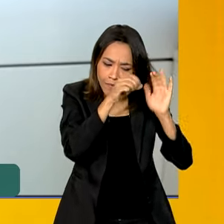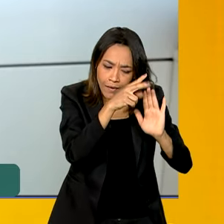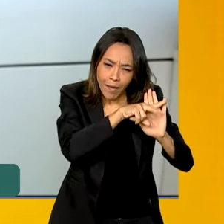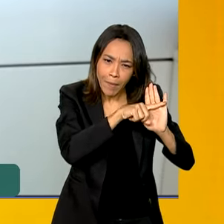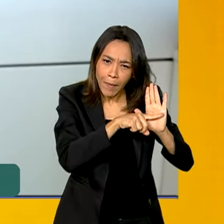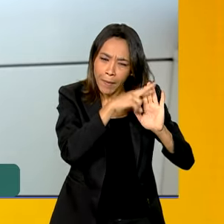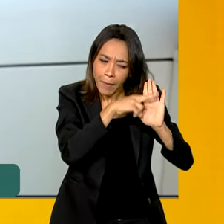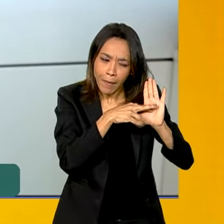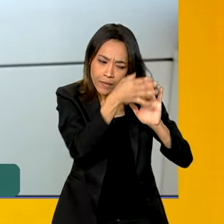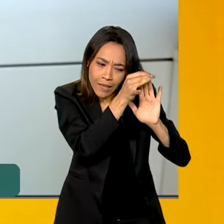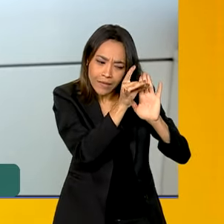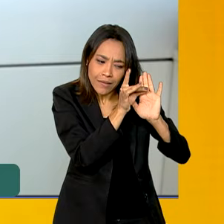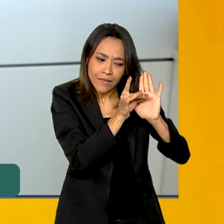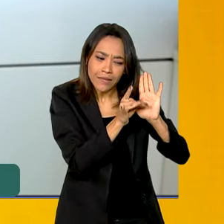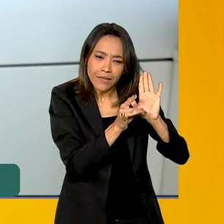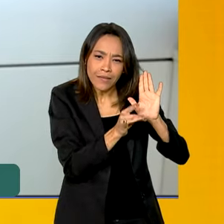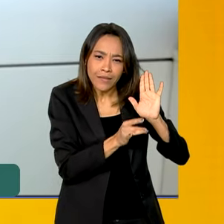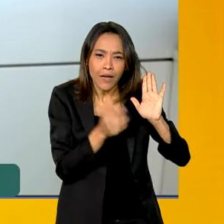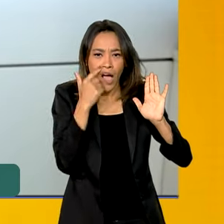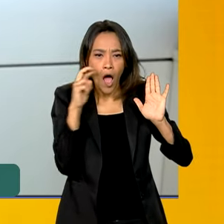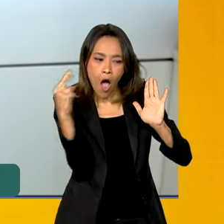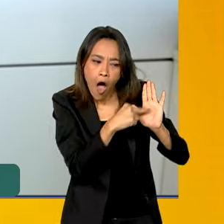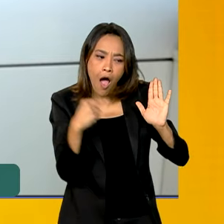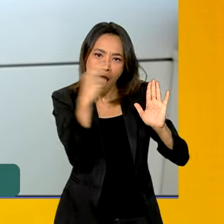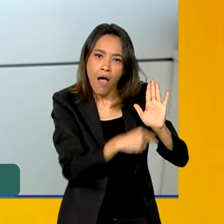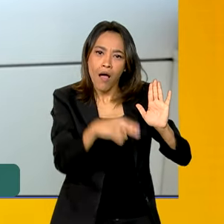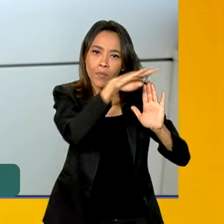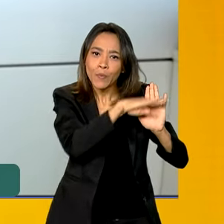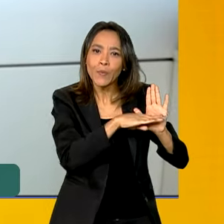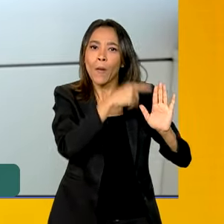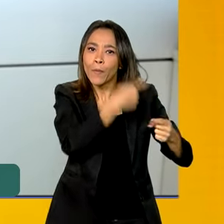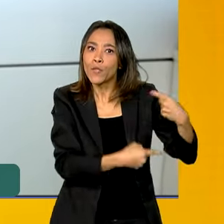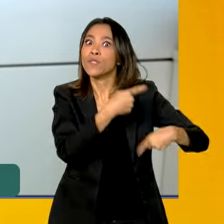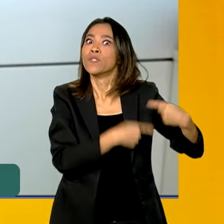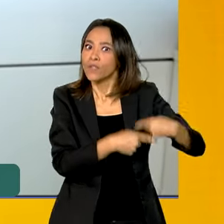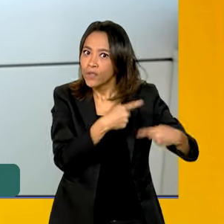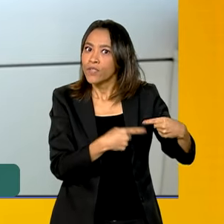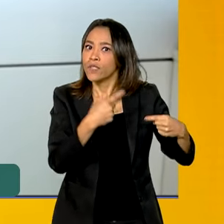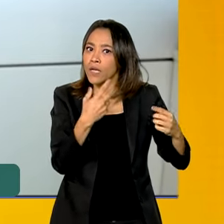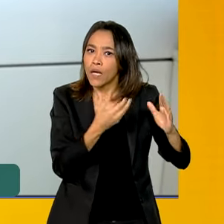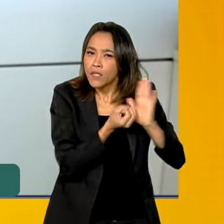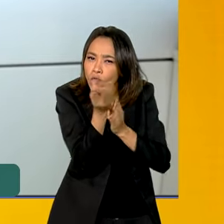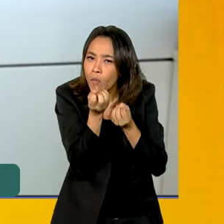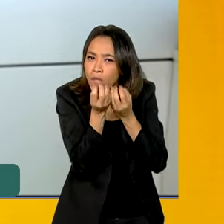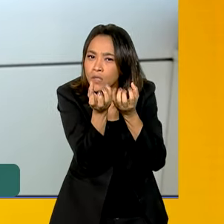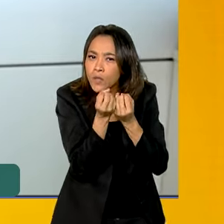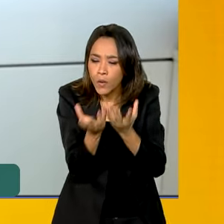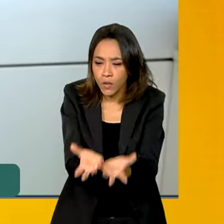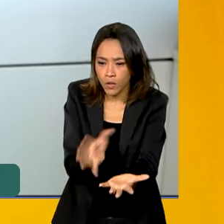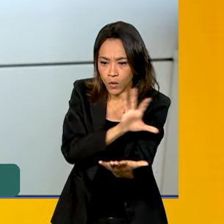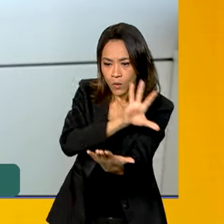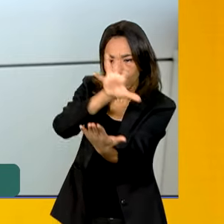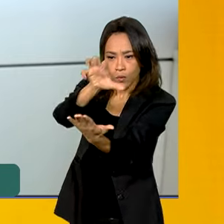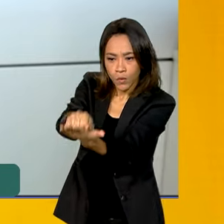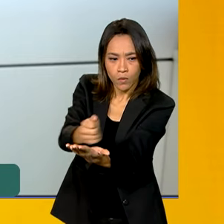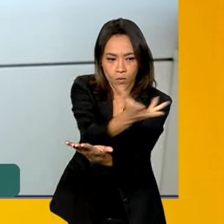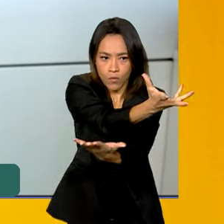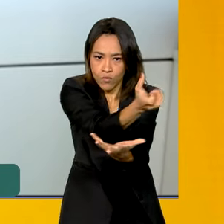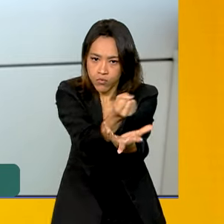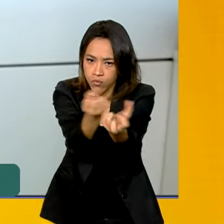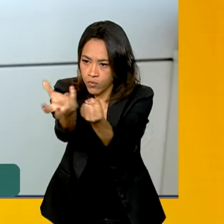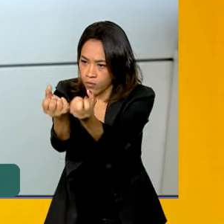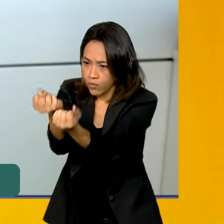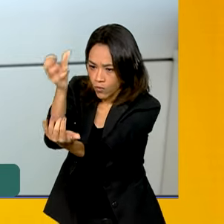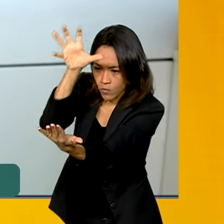integração, com o olhar da política pública, com fazer com que as informações que chegam sejam as informações